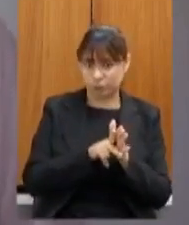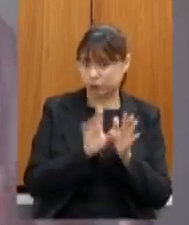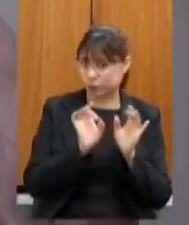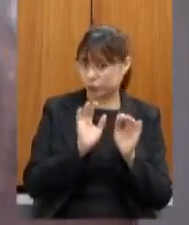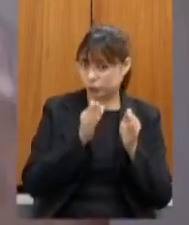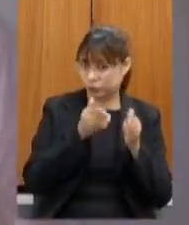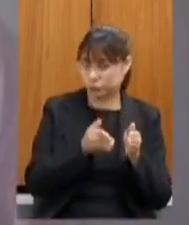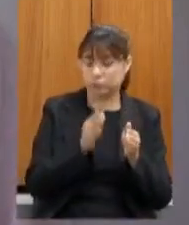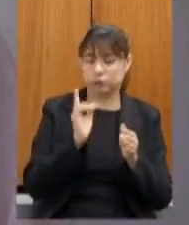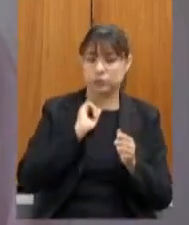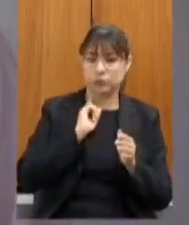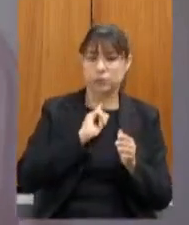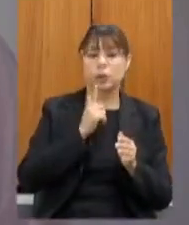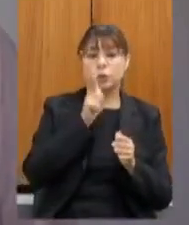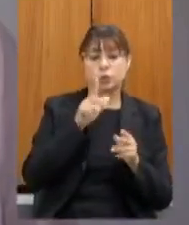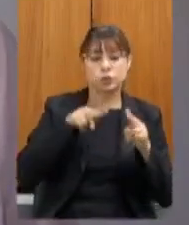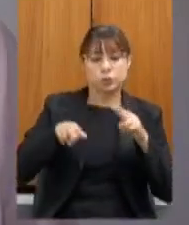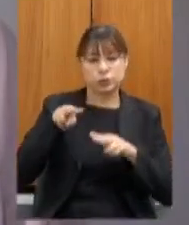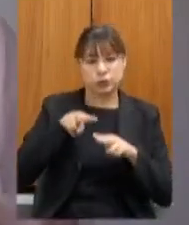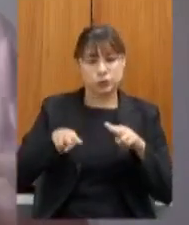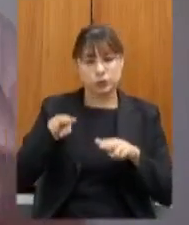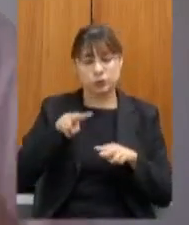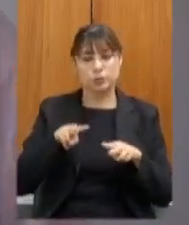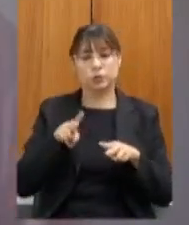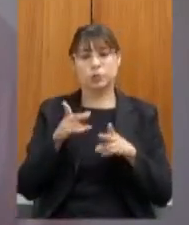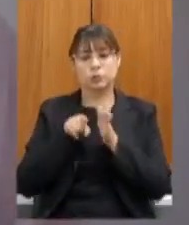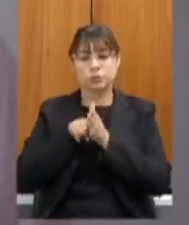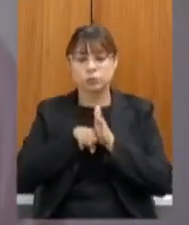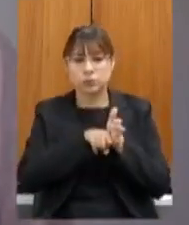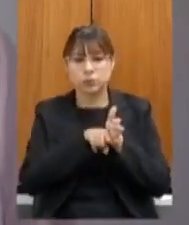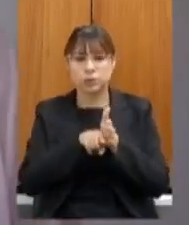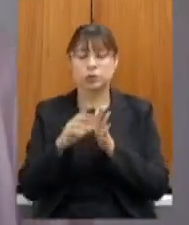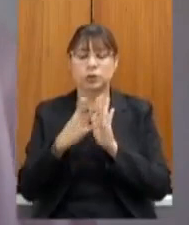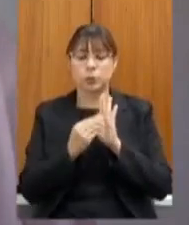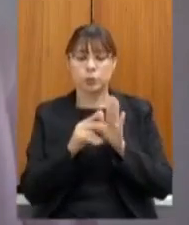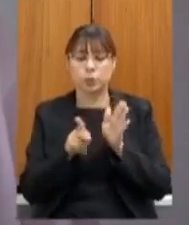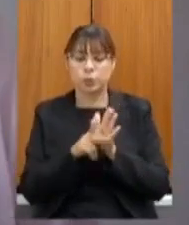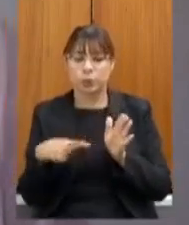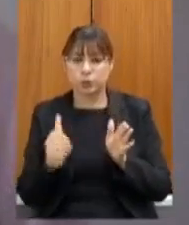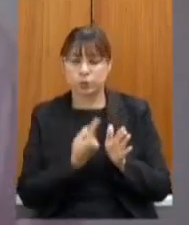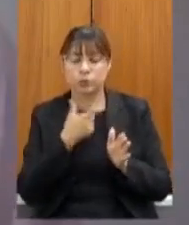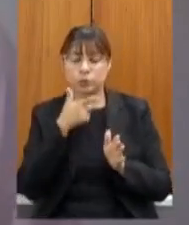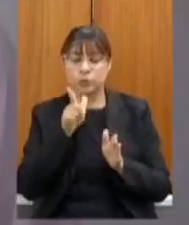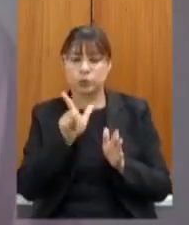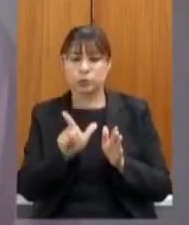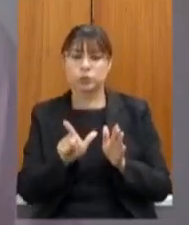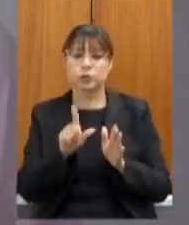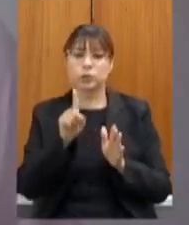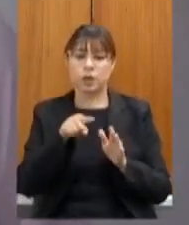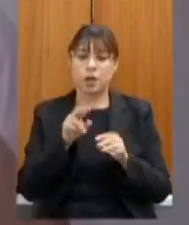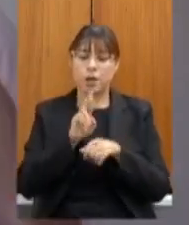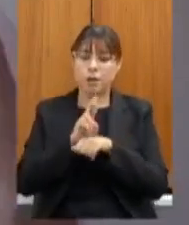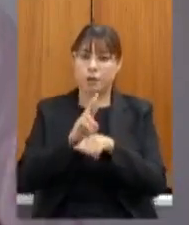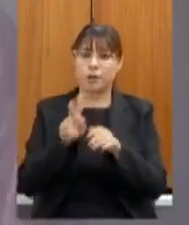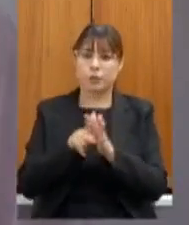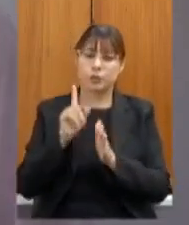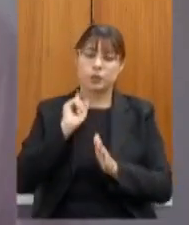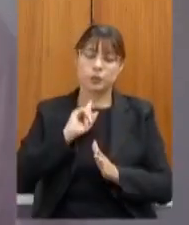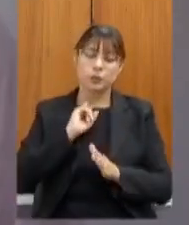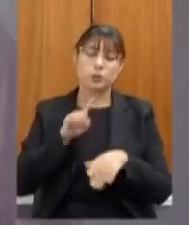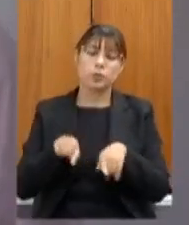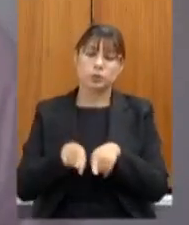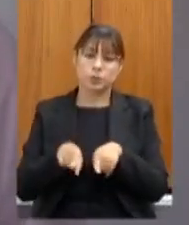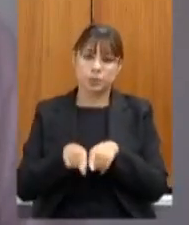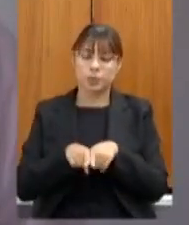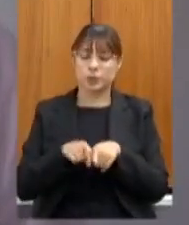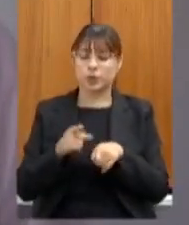conseguimos realizar a nossa avaliação diagnóstica a partir da nossa matriz de referência do currículo de referência de Minas Gerais com todos os componentes